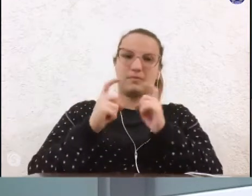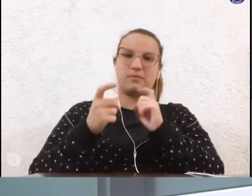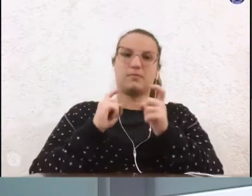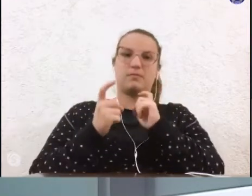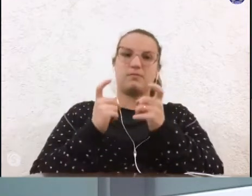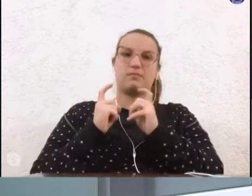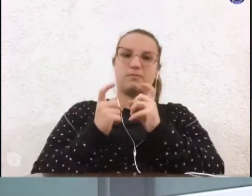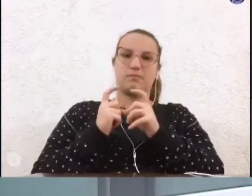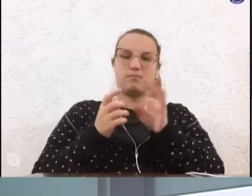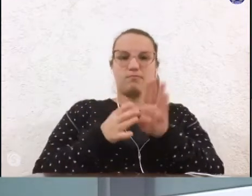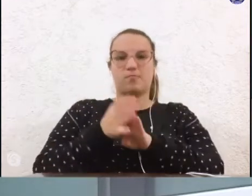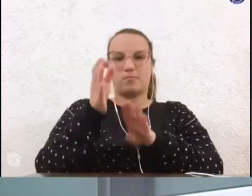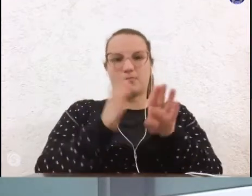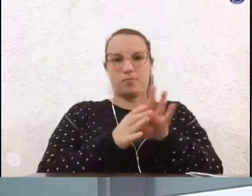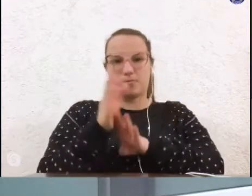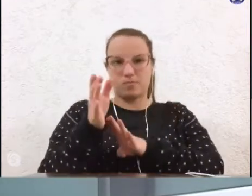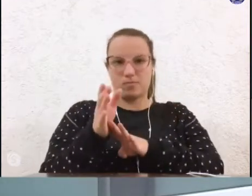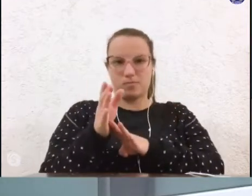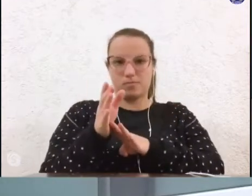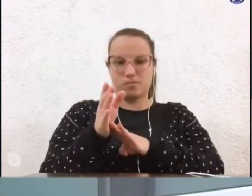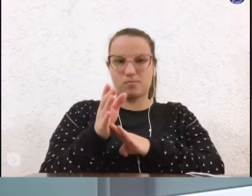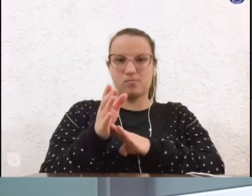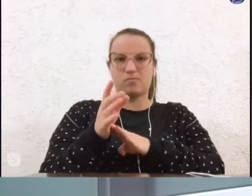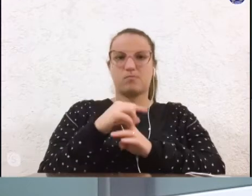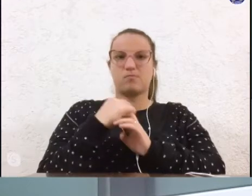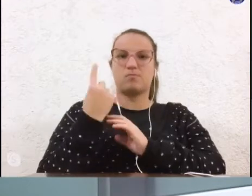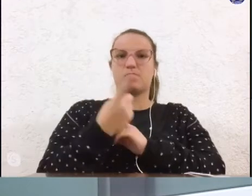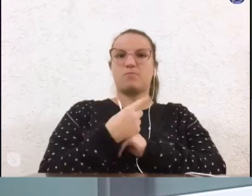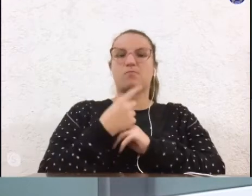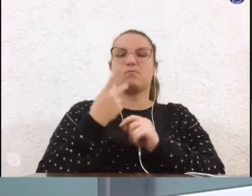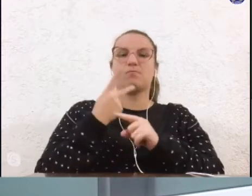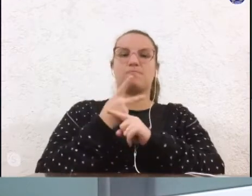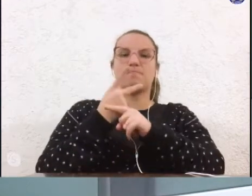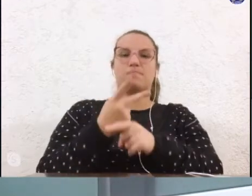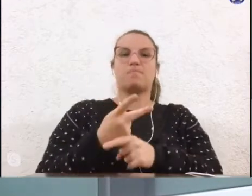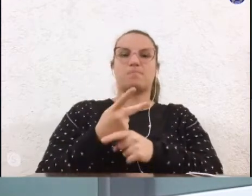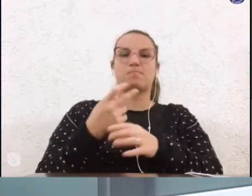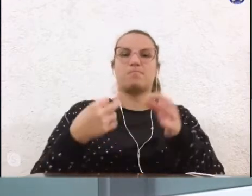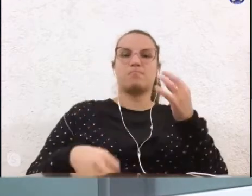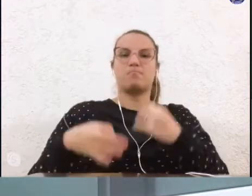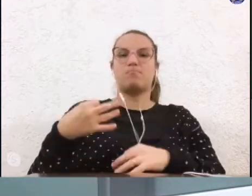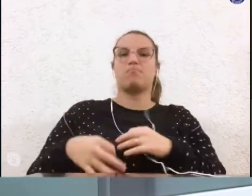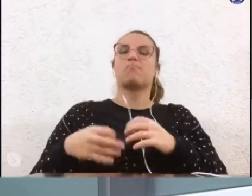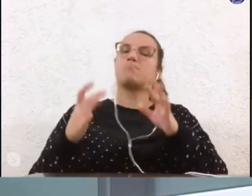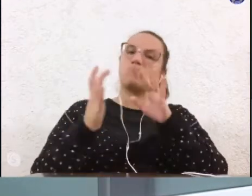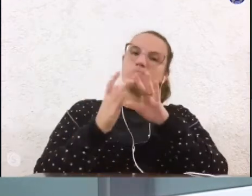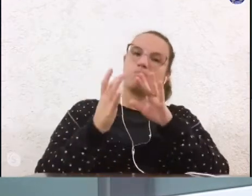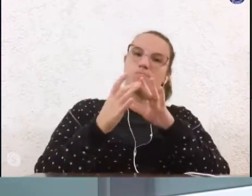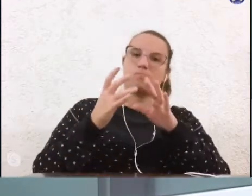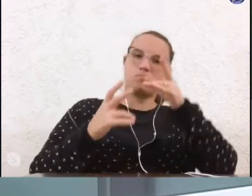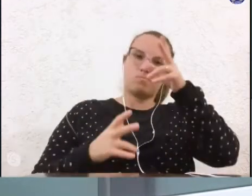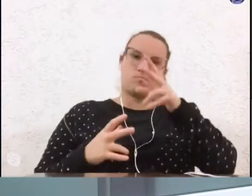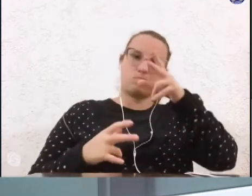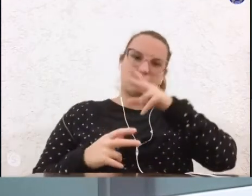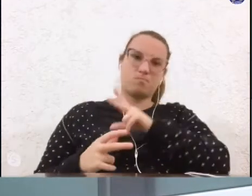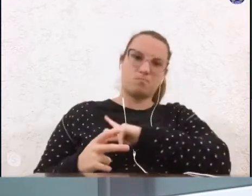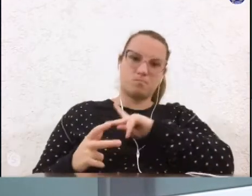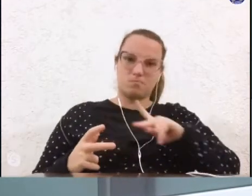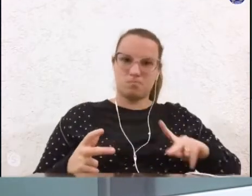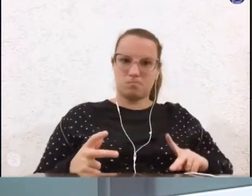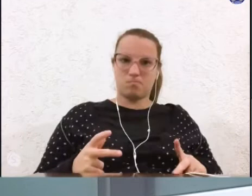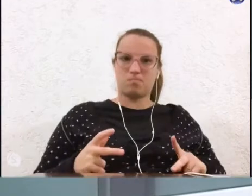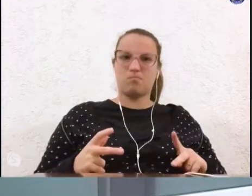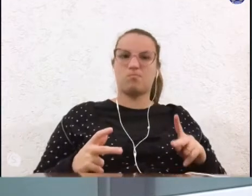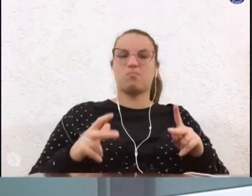conselho do meio ambiente o nosso procurador jurídico participou fez contato com o presidente do conselho do meio ambiente o